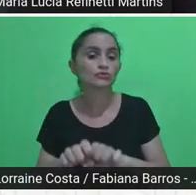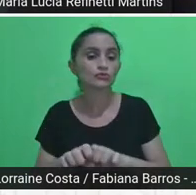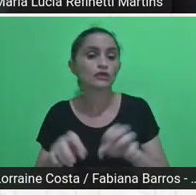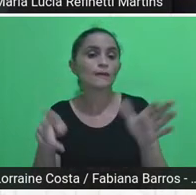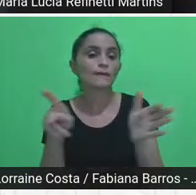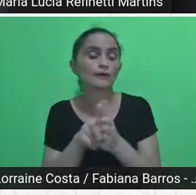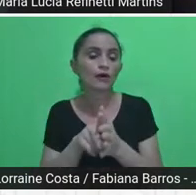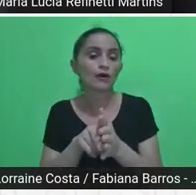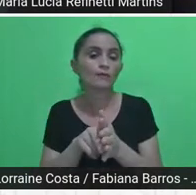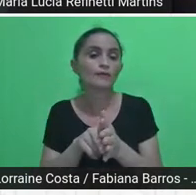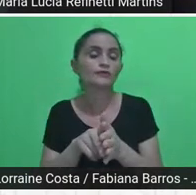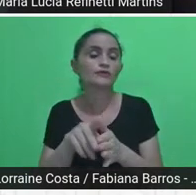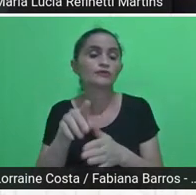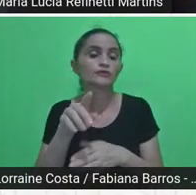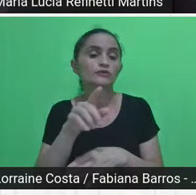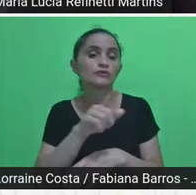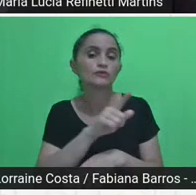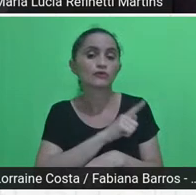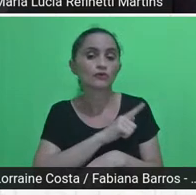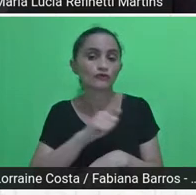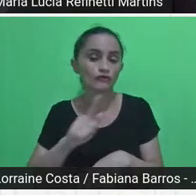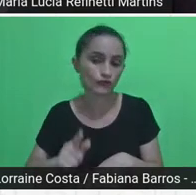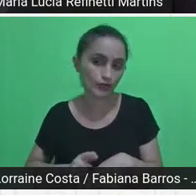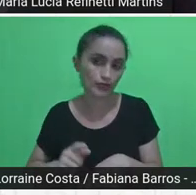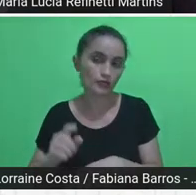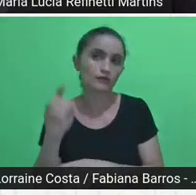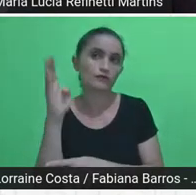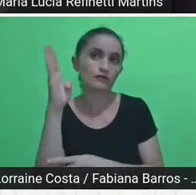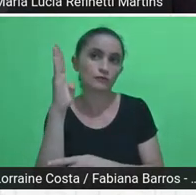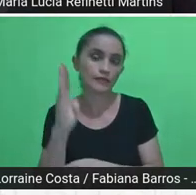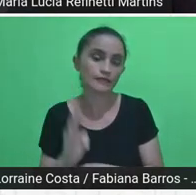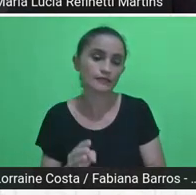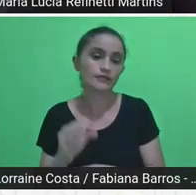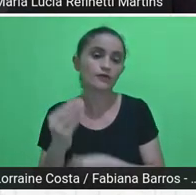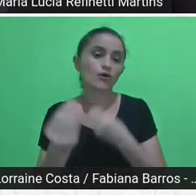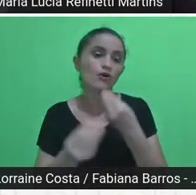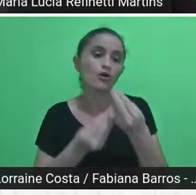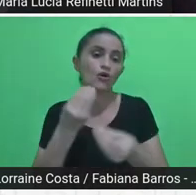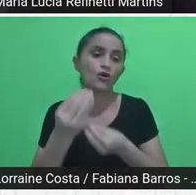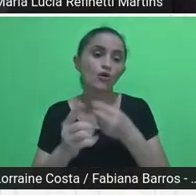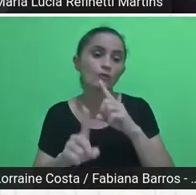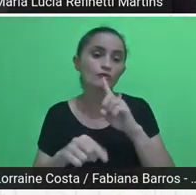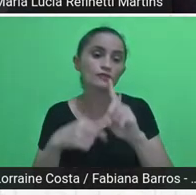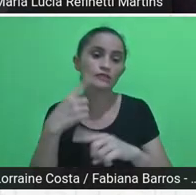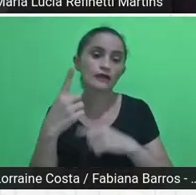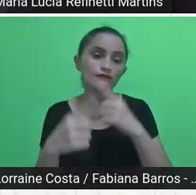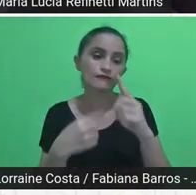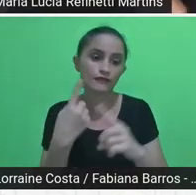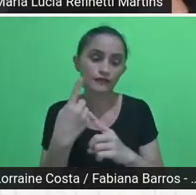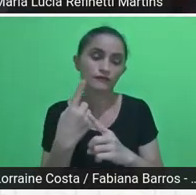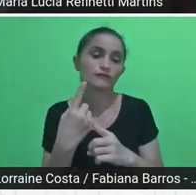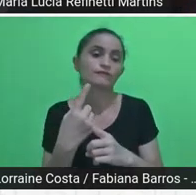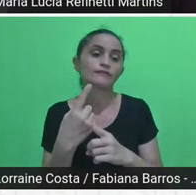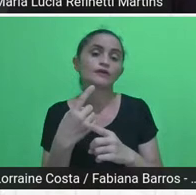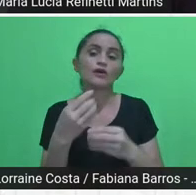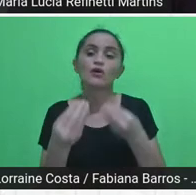seus desafios e do ponto de vista de trabalho